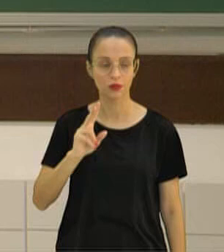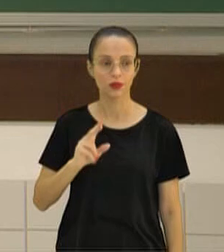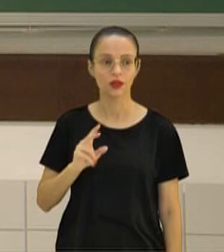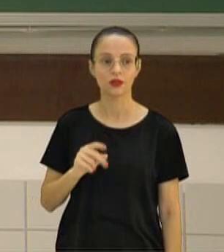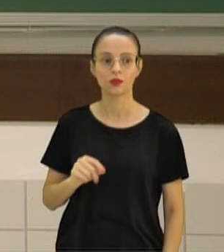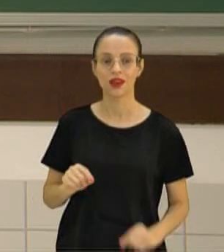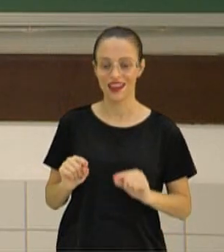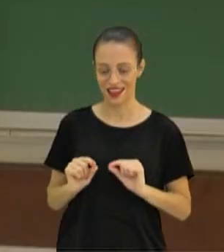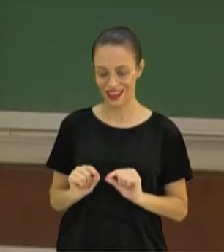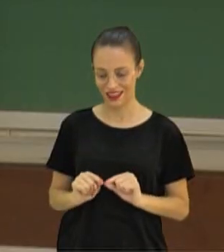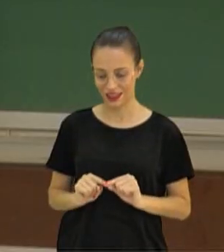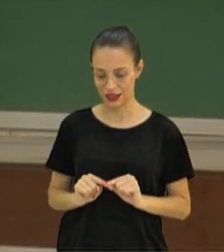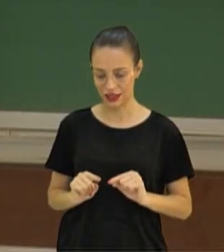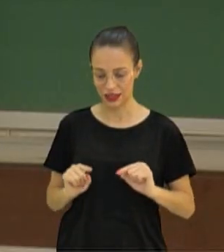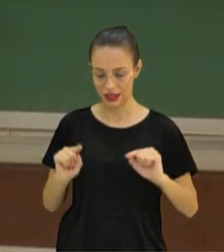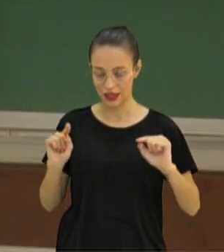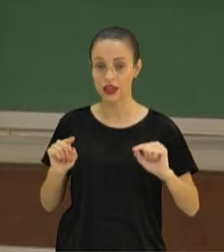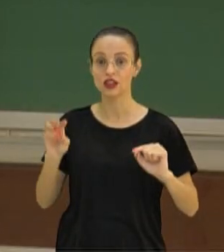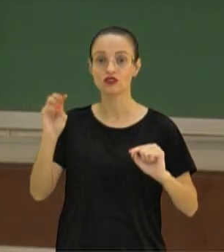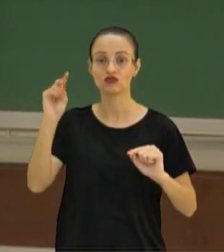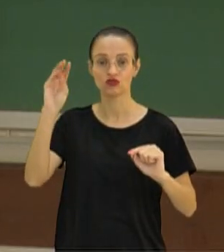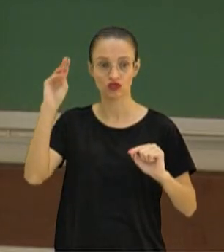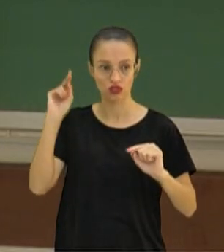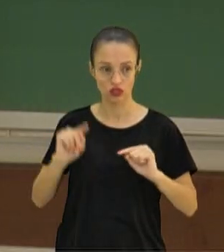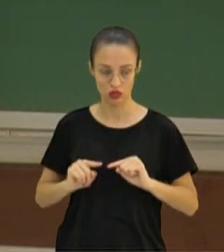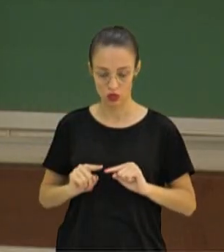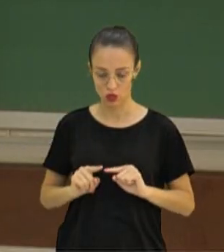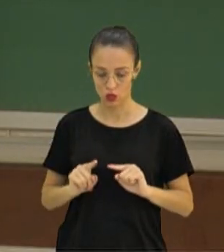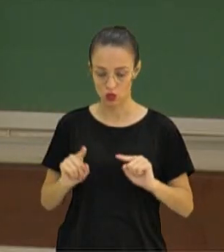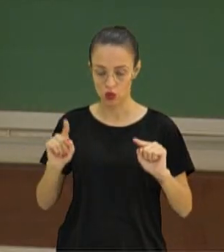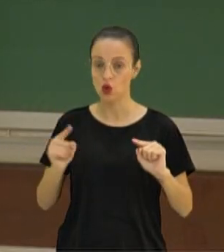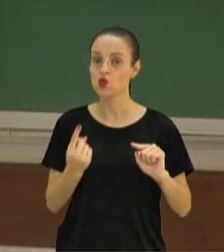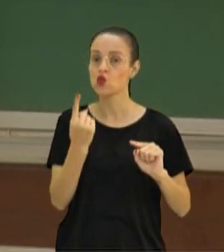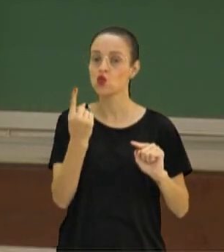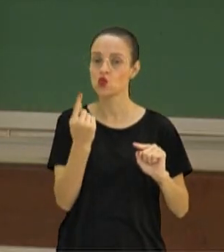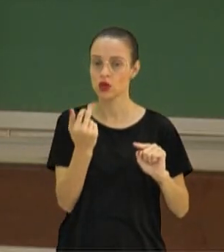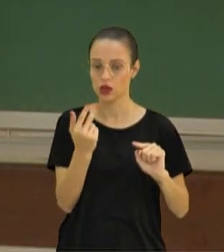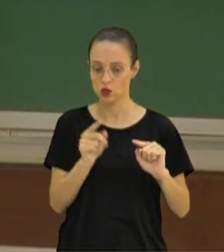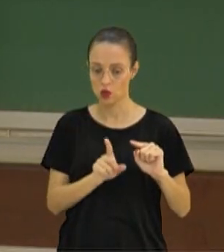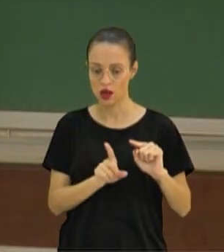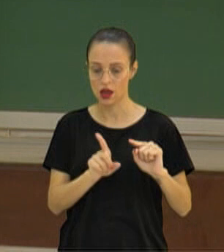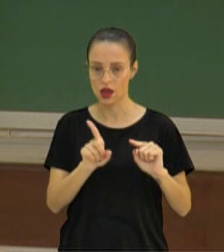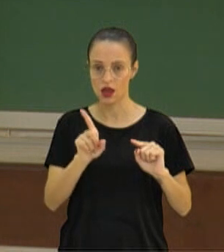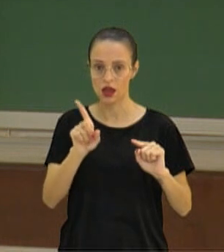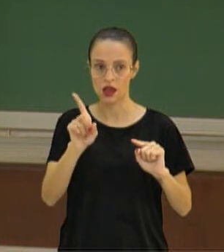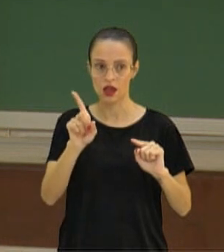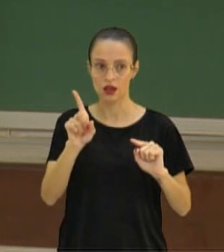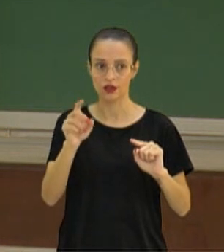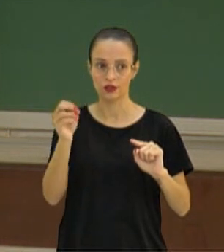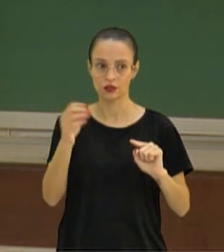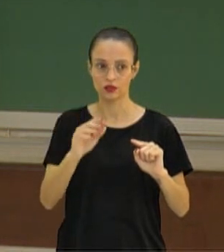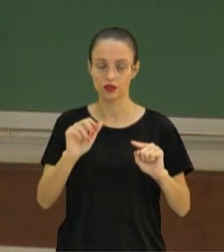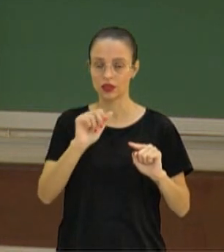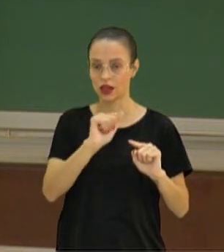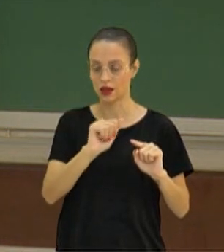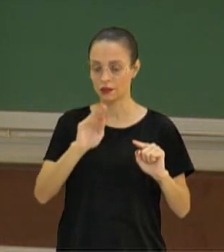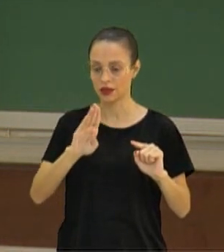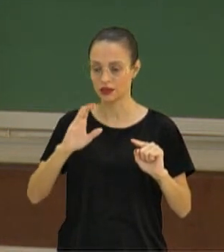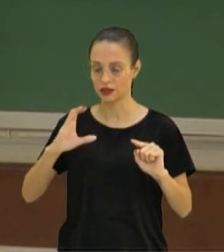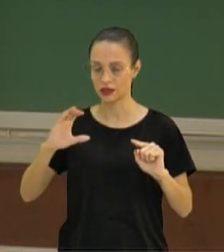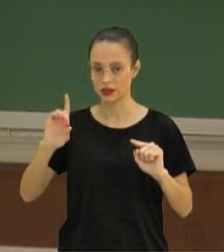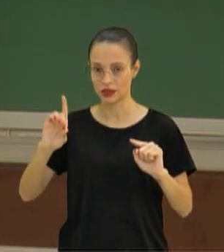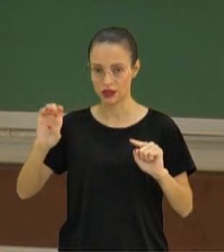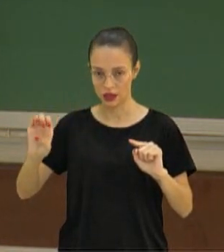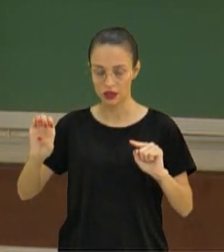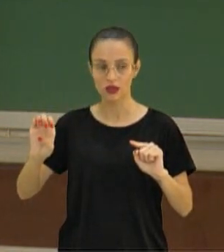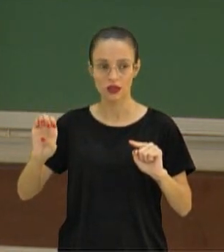base são as espécies ancestrais. Onde eu tenho um ancestral comum mais recente de A, B, C, D, E.